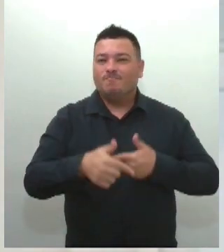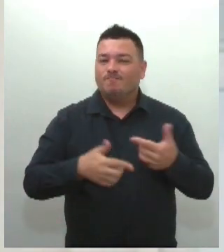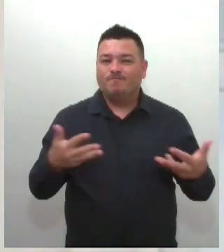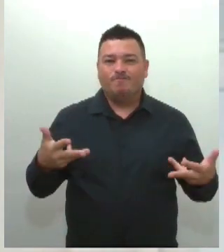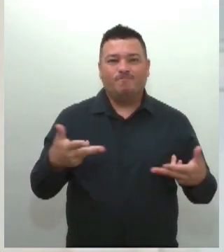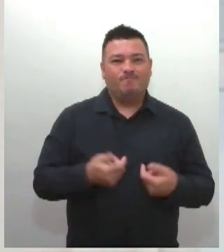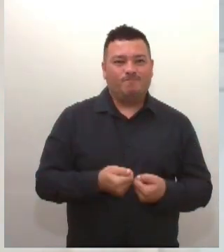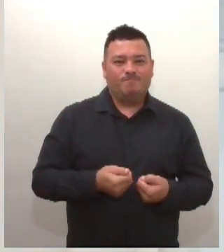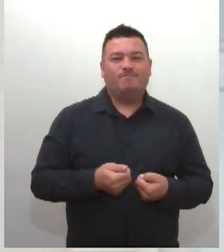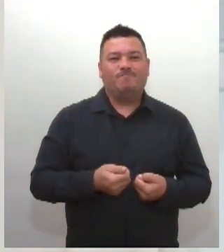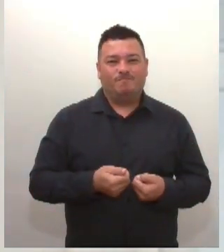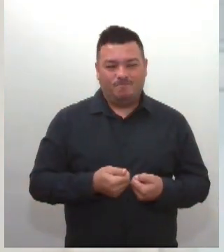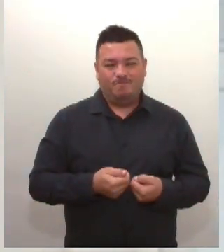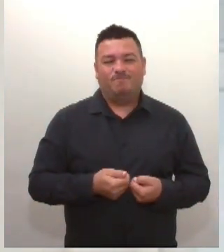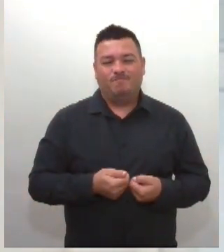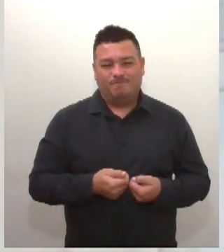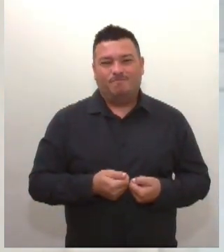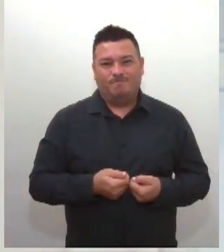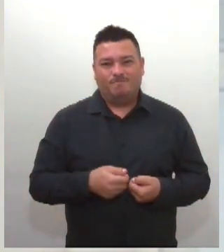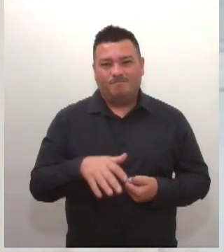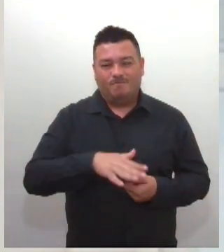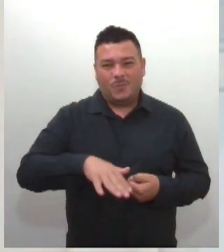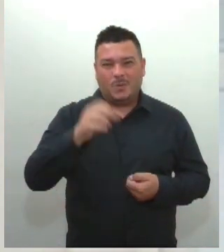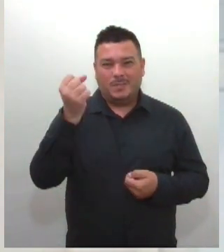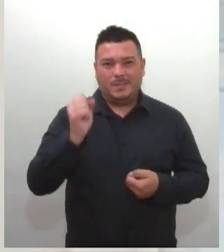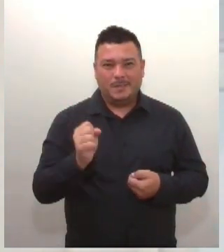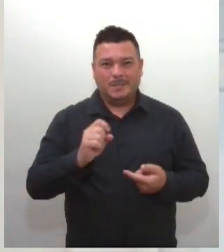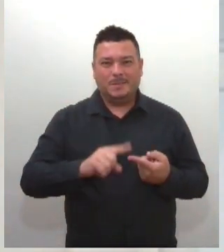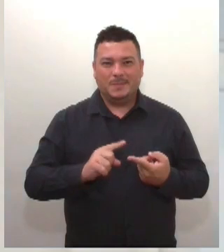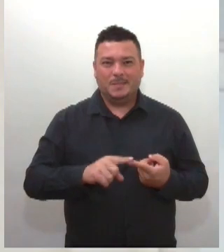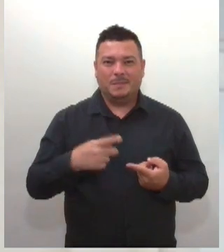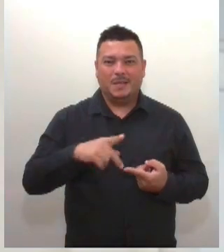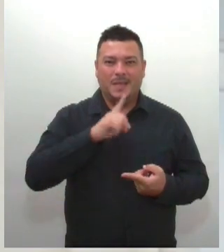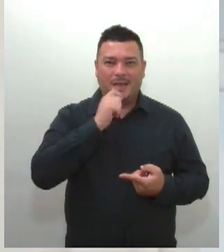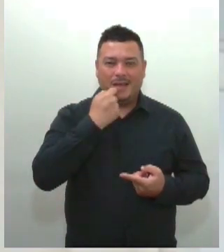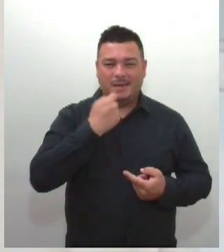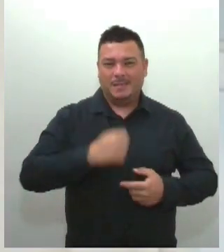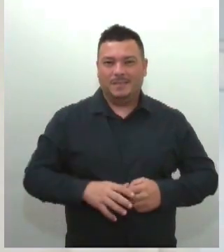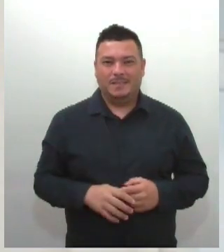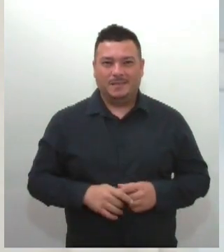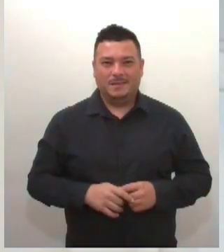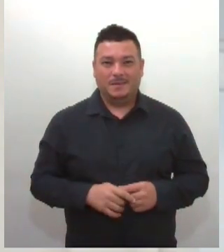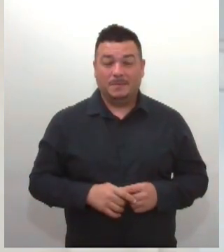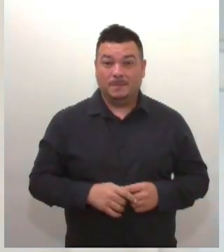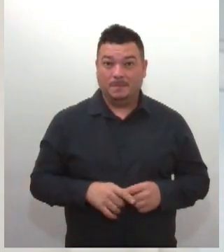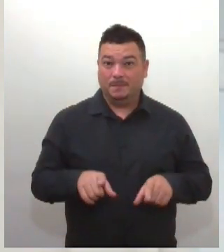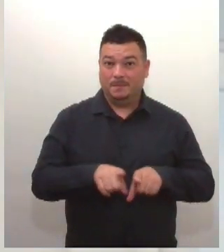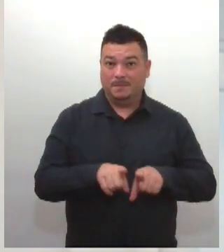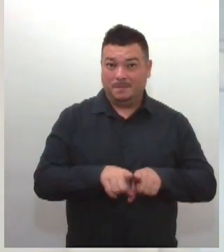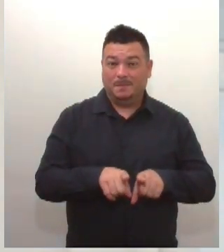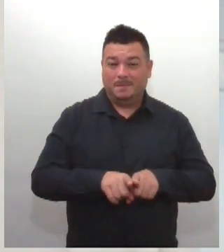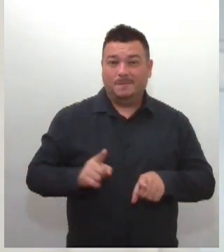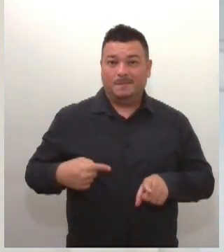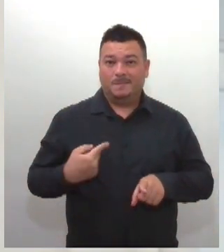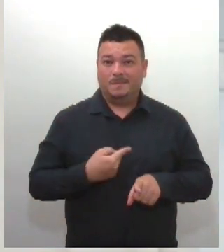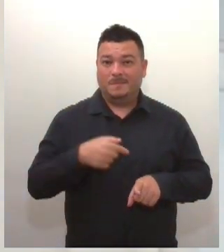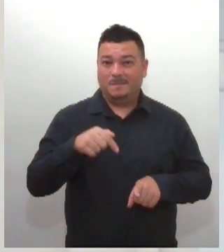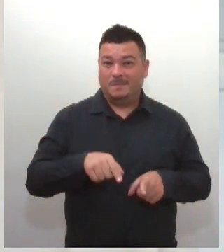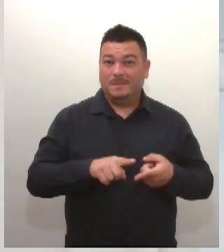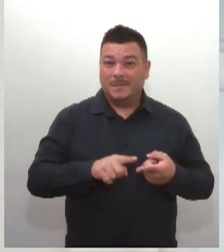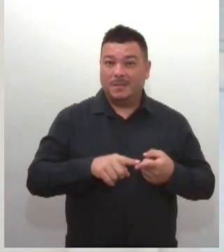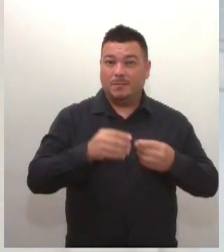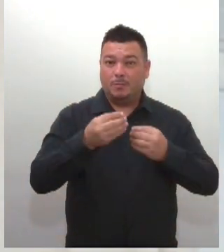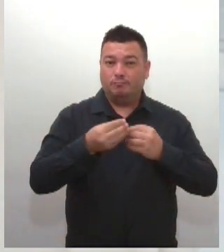Sergipe e por Aracaju. Além disso, nós vamos estar também transmitindo